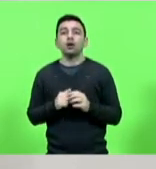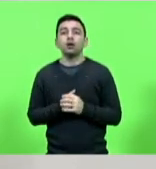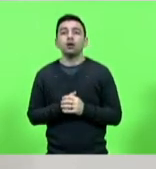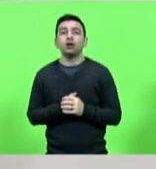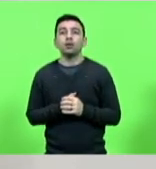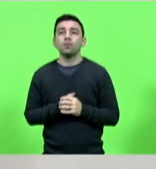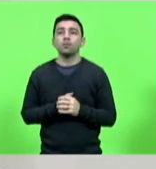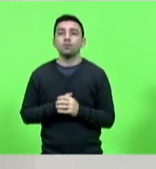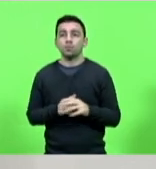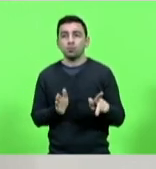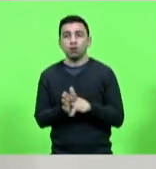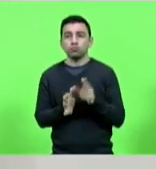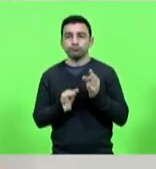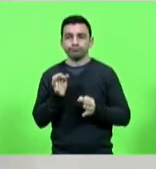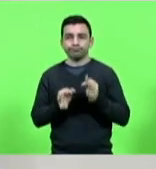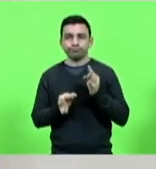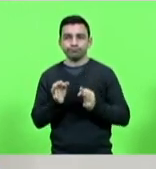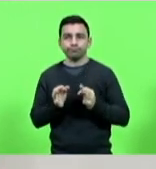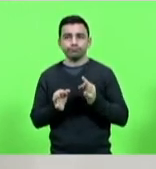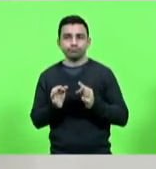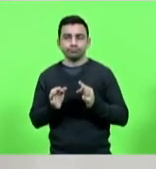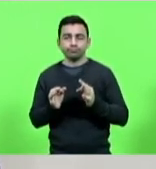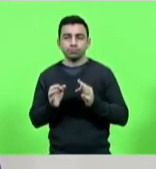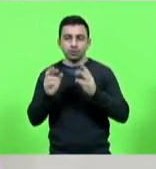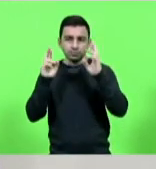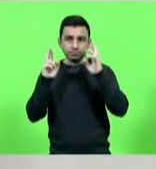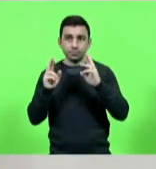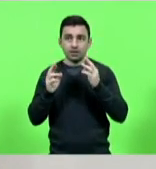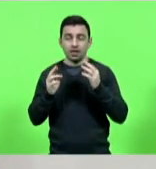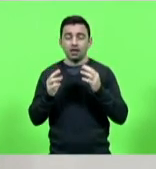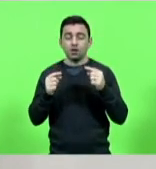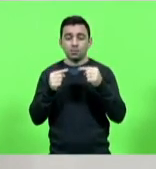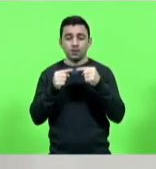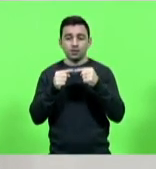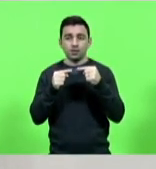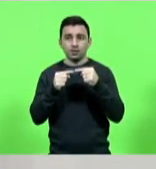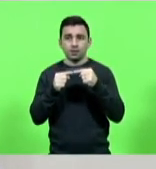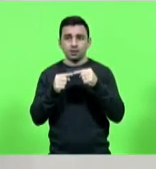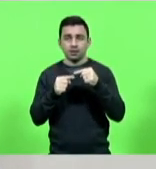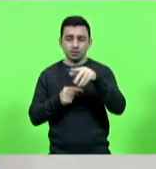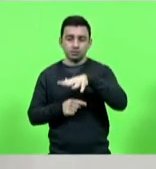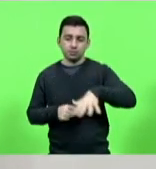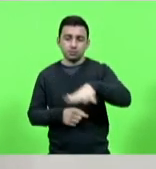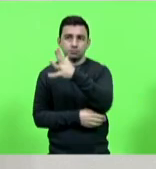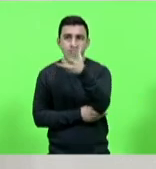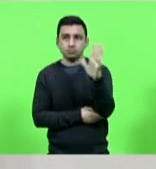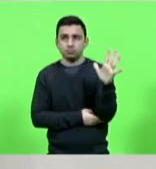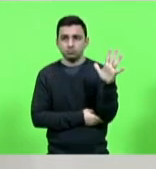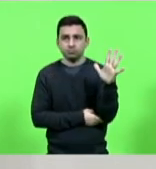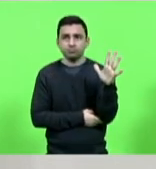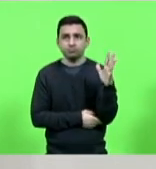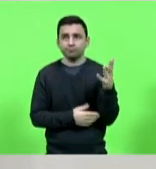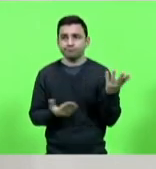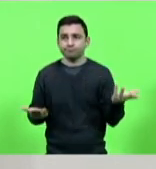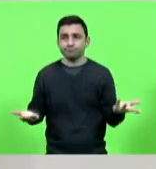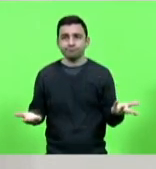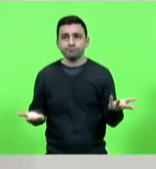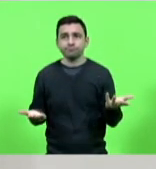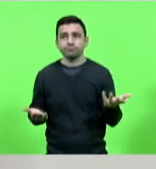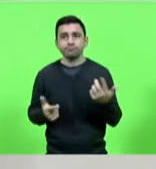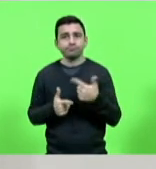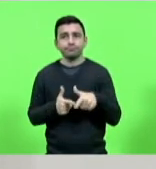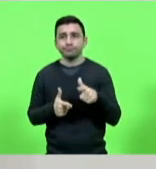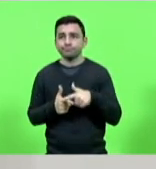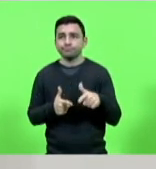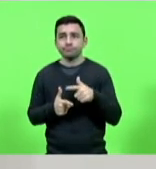decisão judicial a respeito da nossa questão ambiental, que estamos num vácuo, praticamente, com essa decisão,